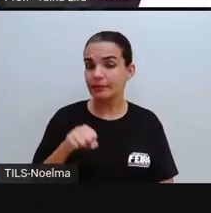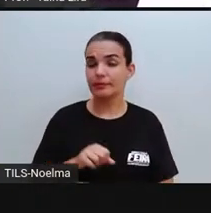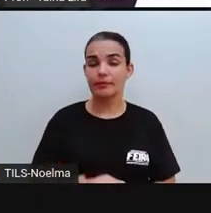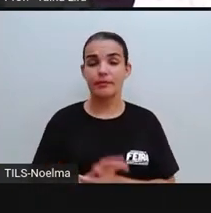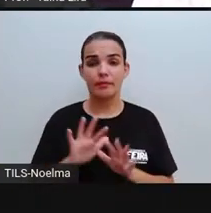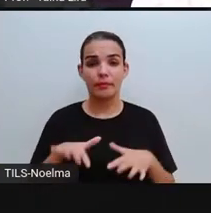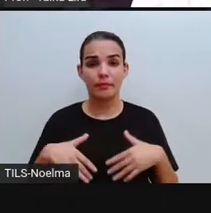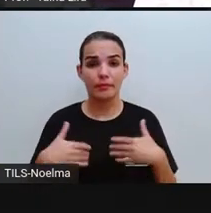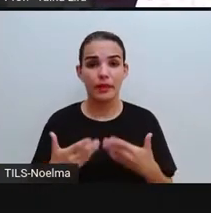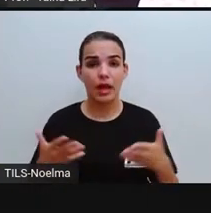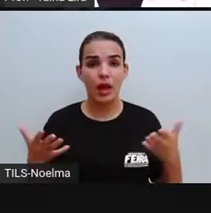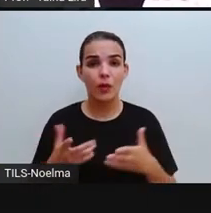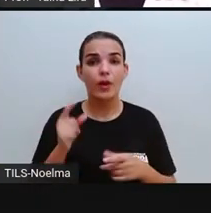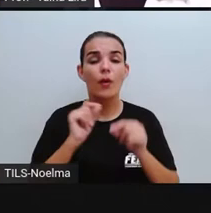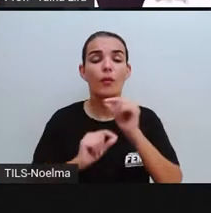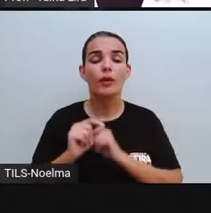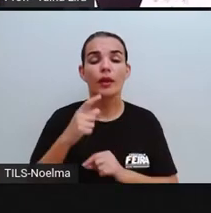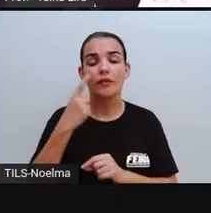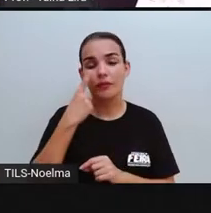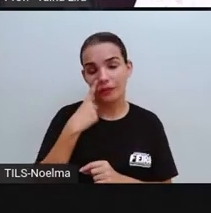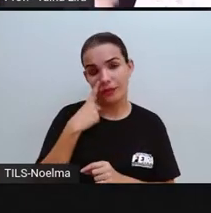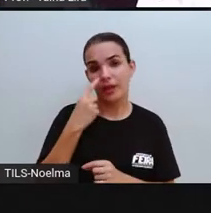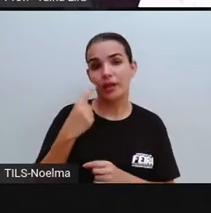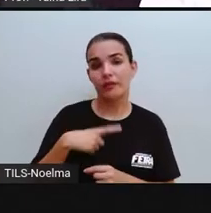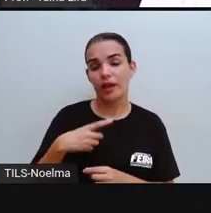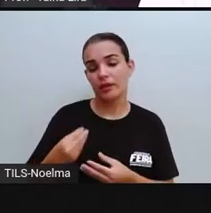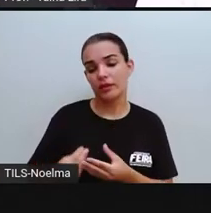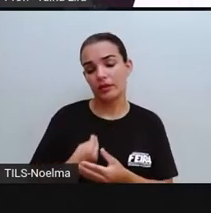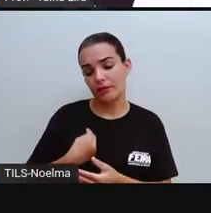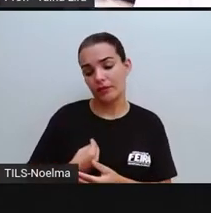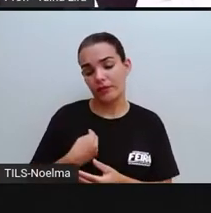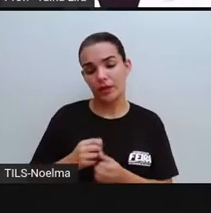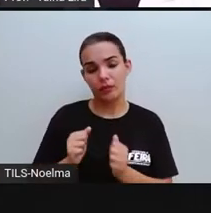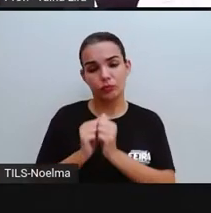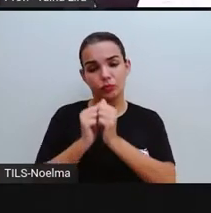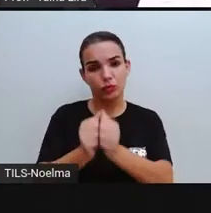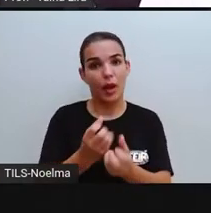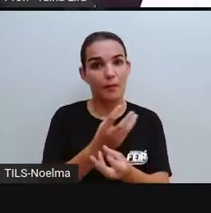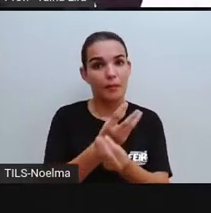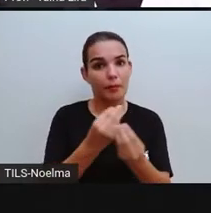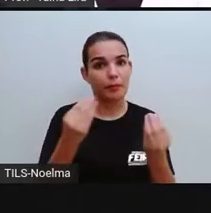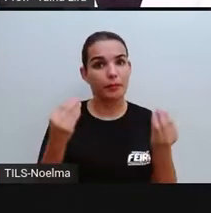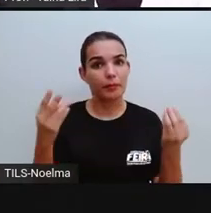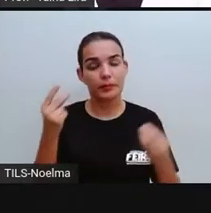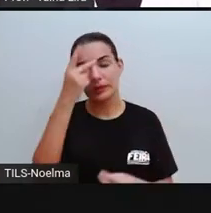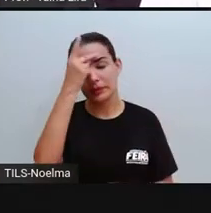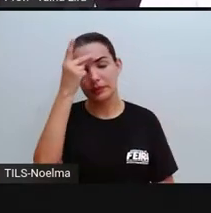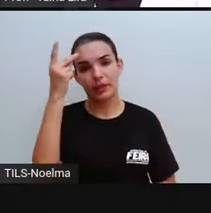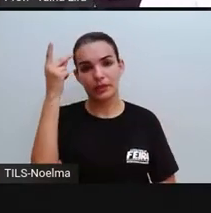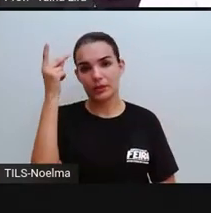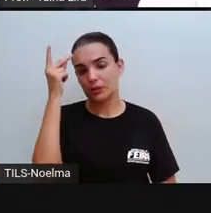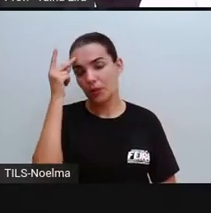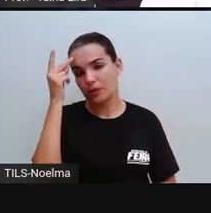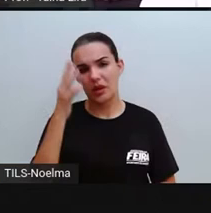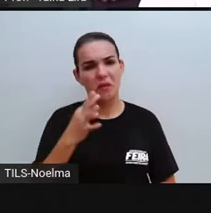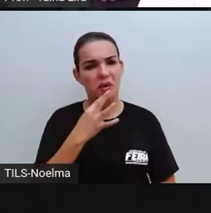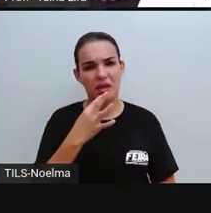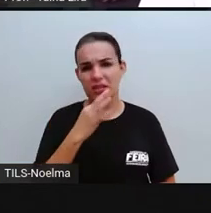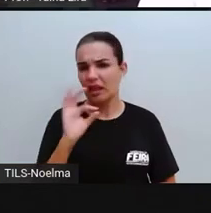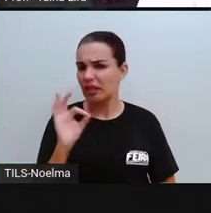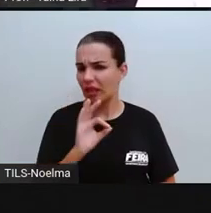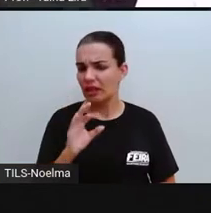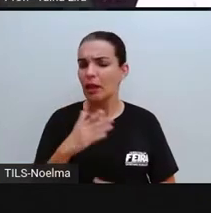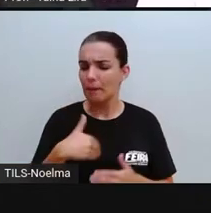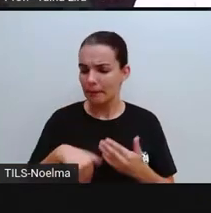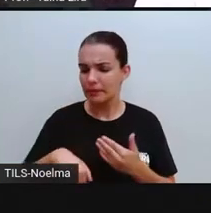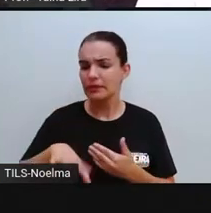vai conviver aí, a gente vai interagir com várias pessoas, às vezes pessoas que a gente ainda nem conhece,